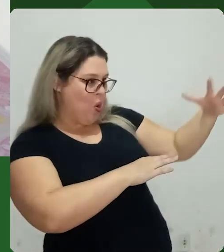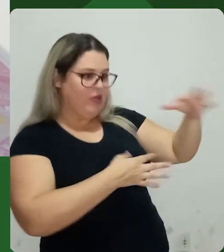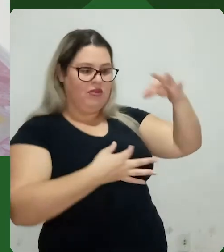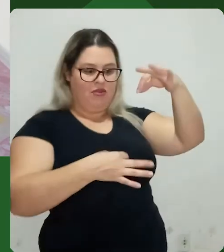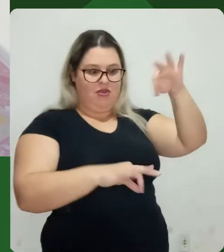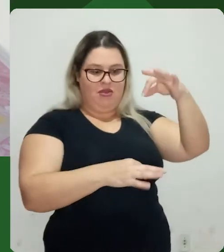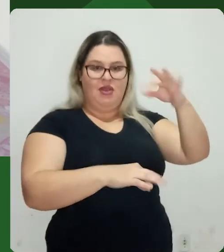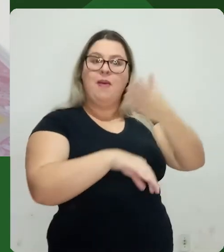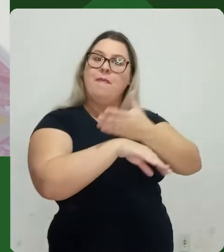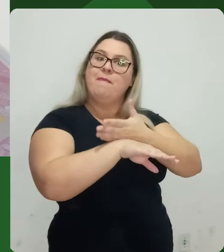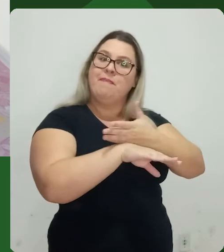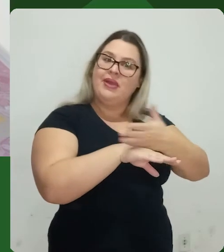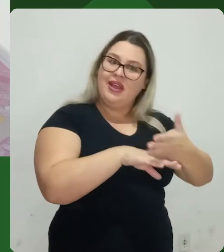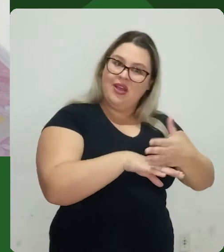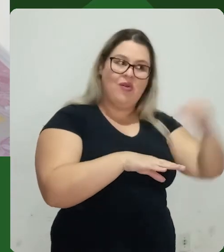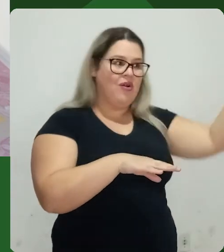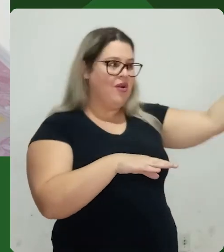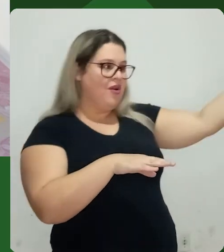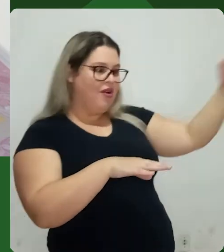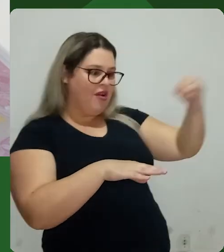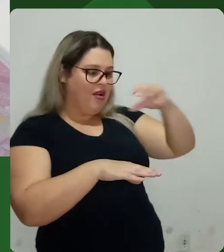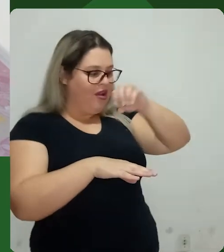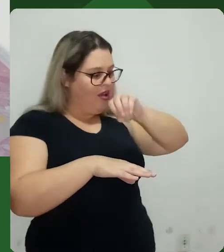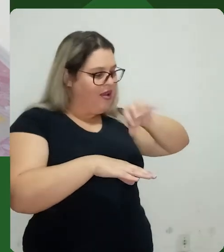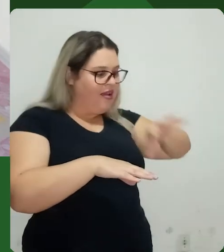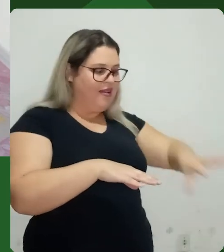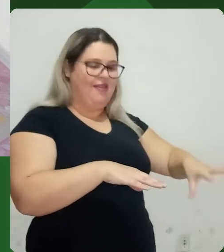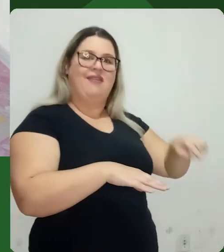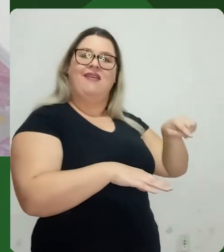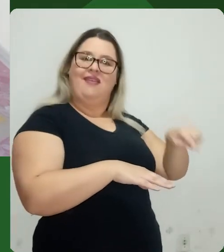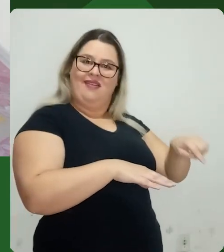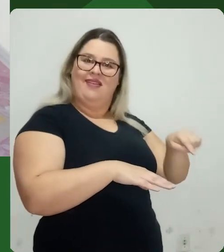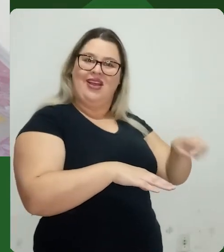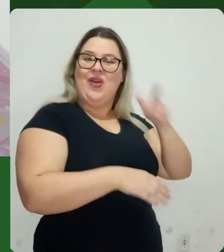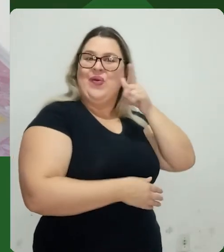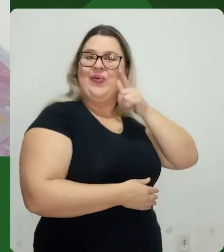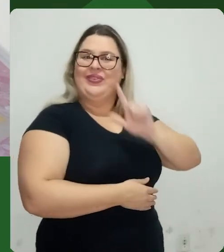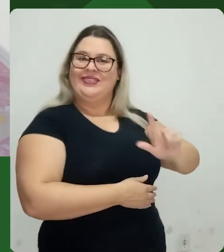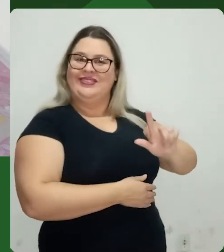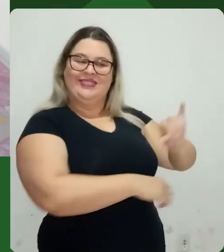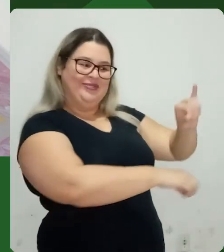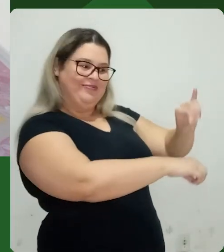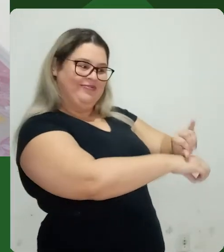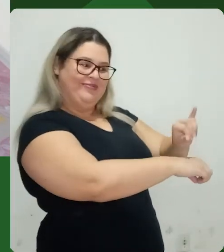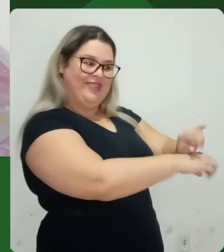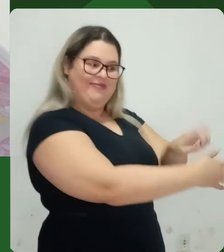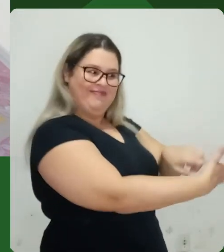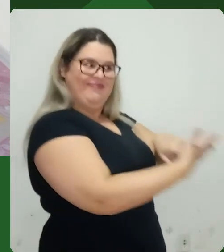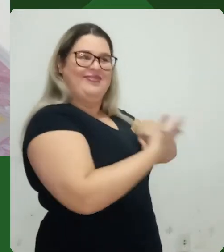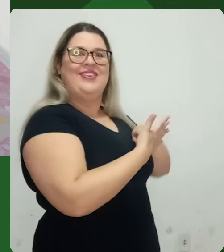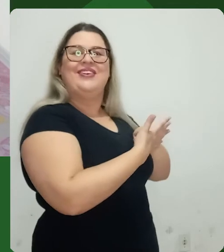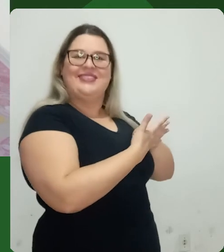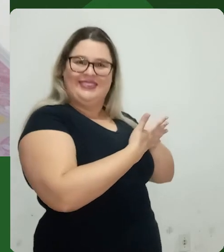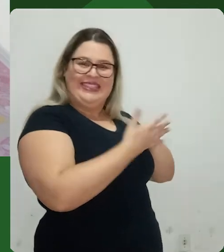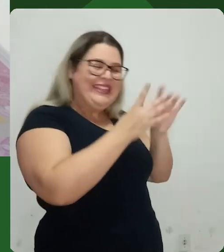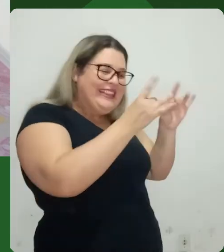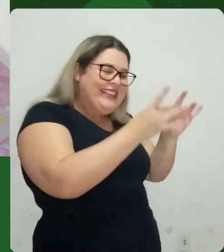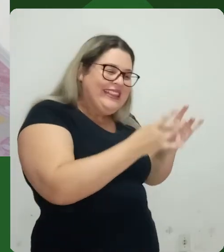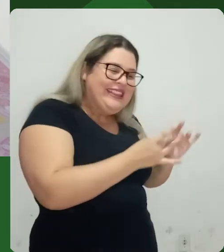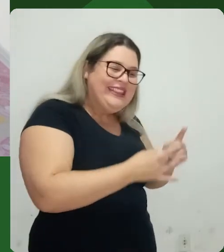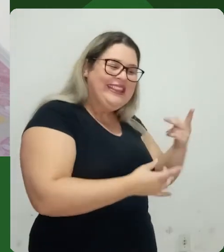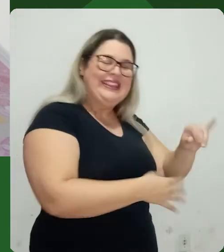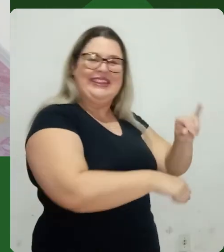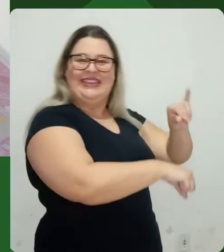luz da janela que vem da janela, eu jogo de volta pro produto numa posição tal, e consigo fazer com que esse raio de luz